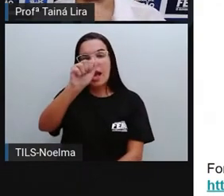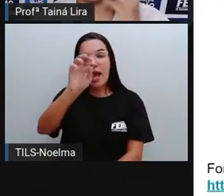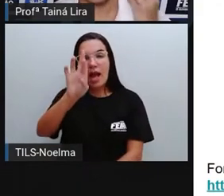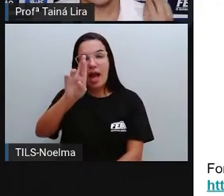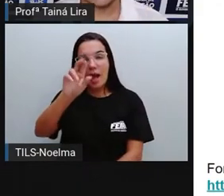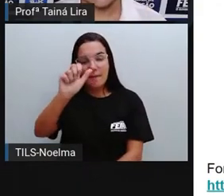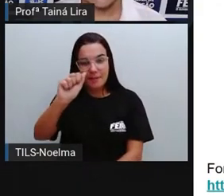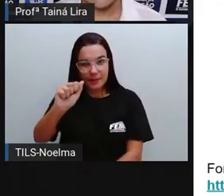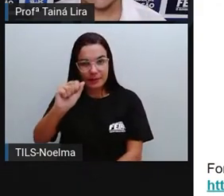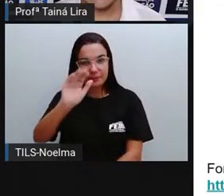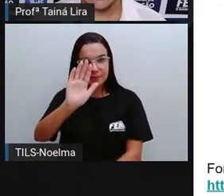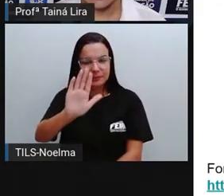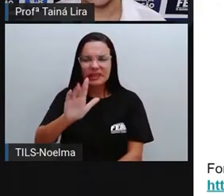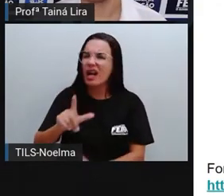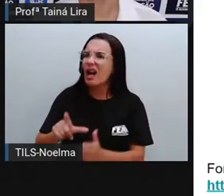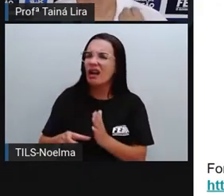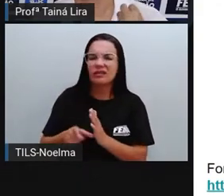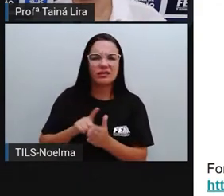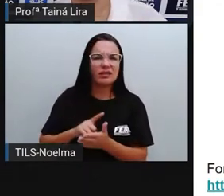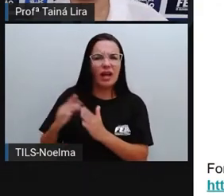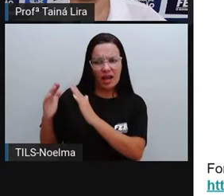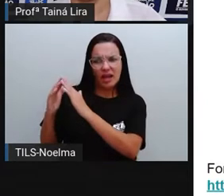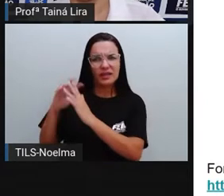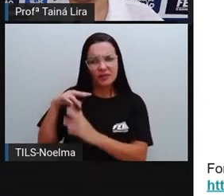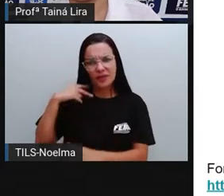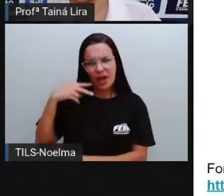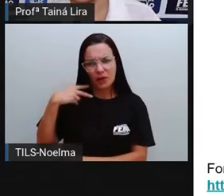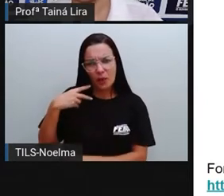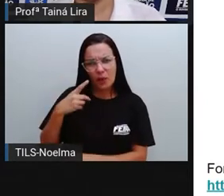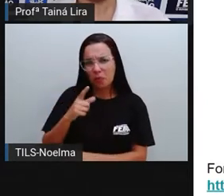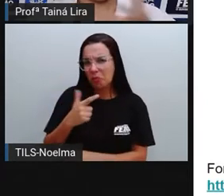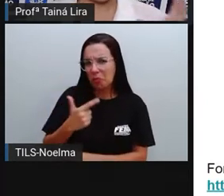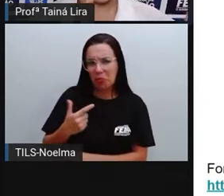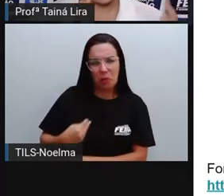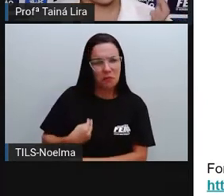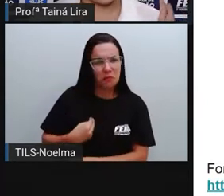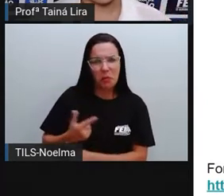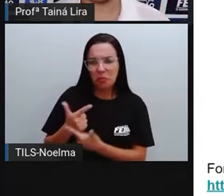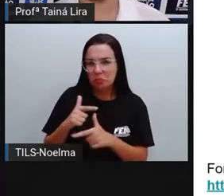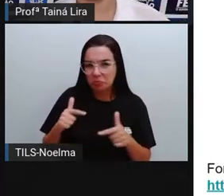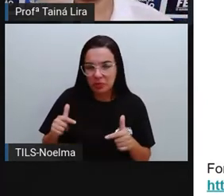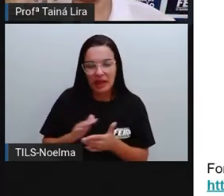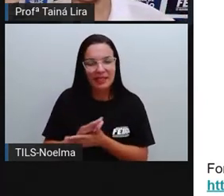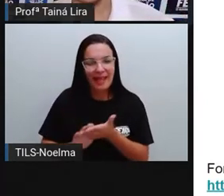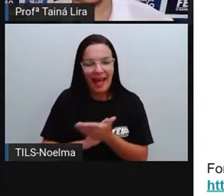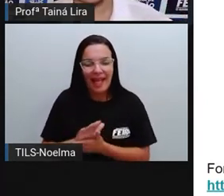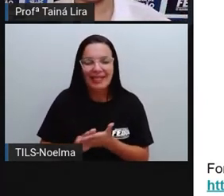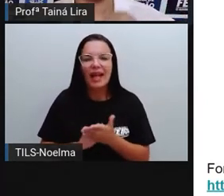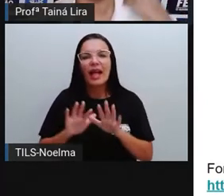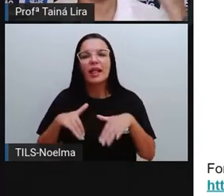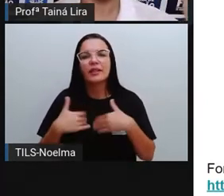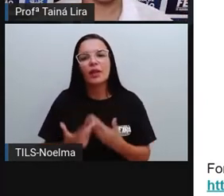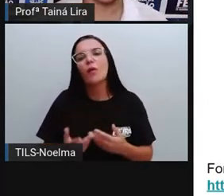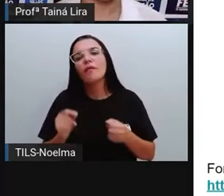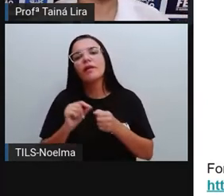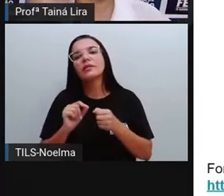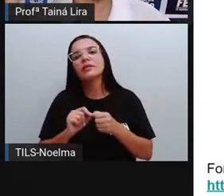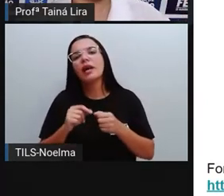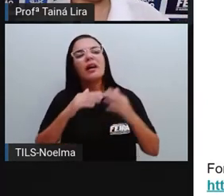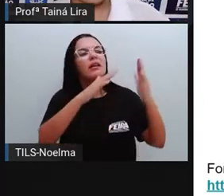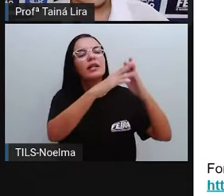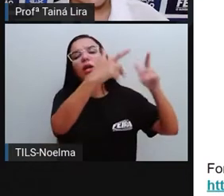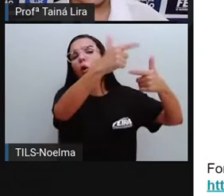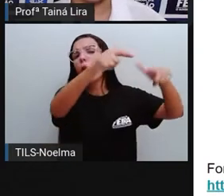antes da gente ter aquela sede, as sessões da Câmara, onde os vereadores iam discutir